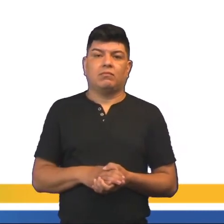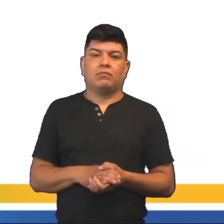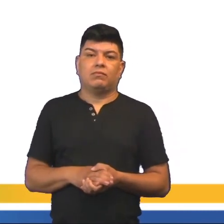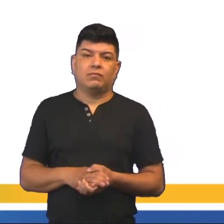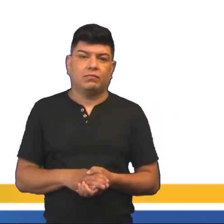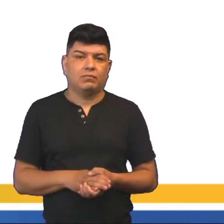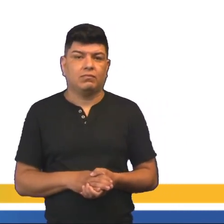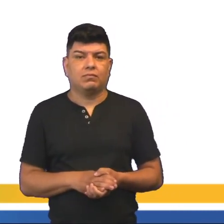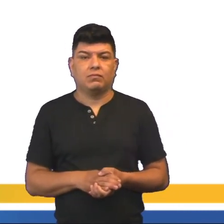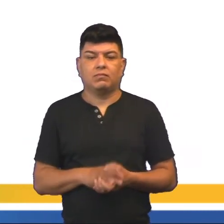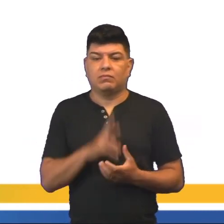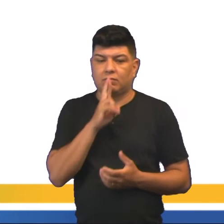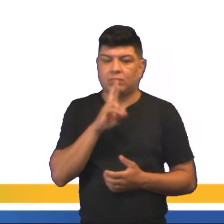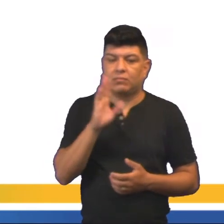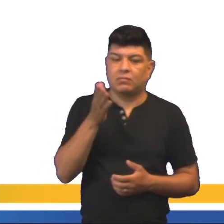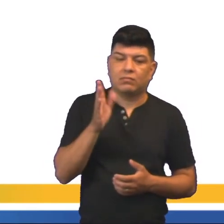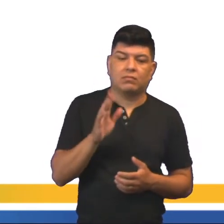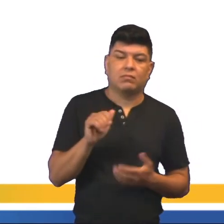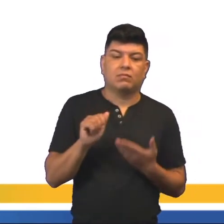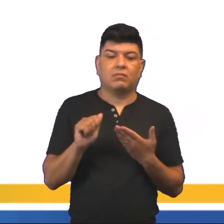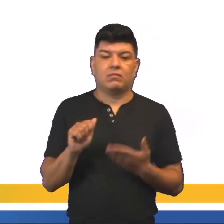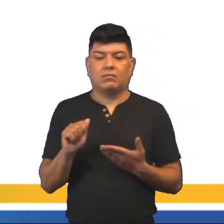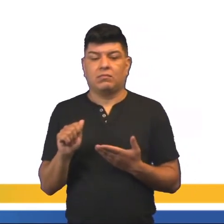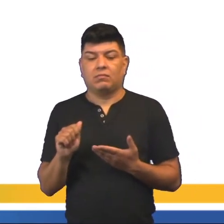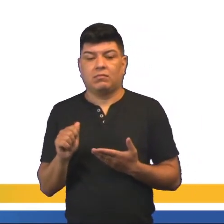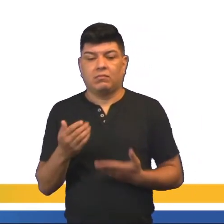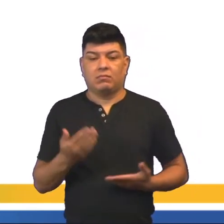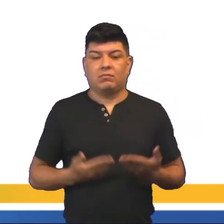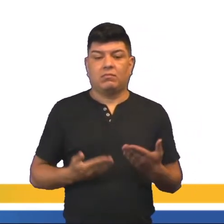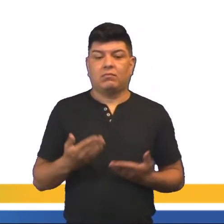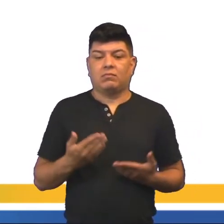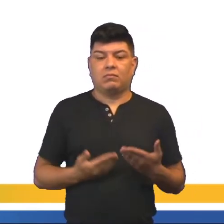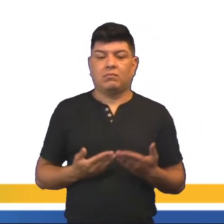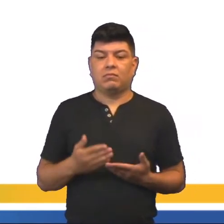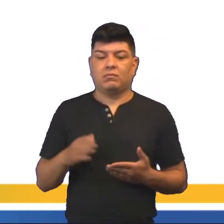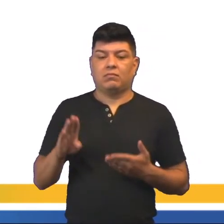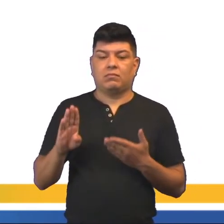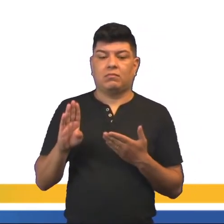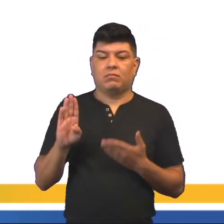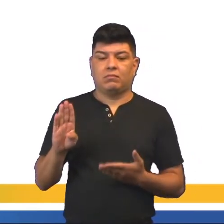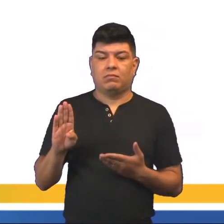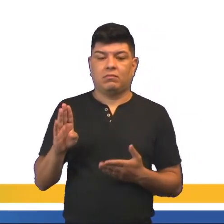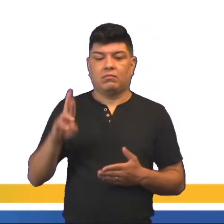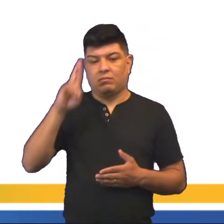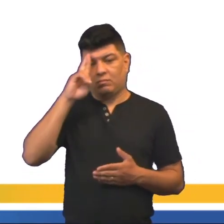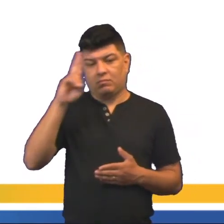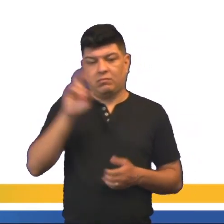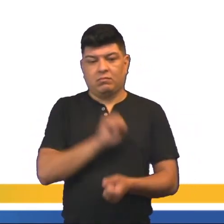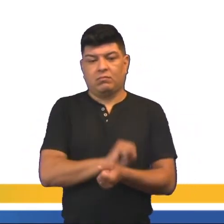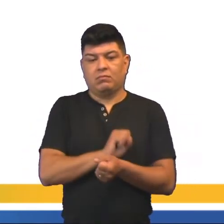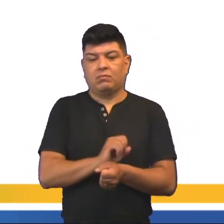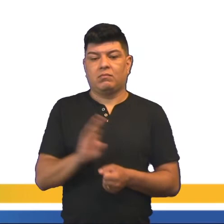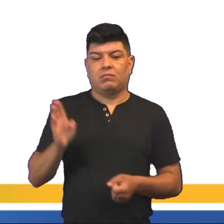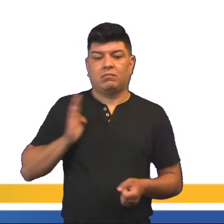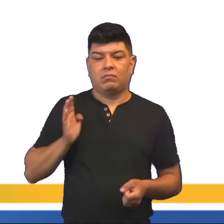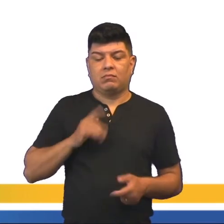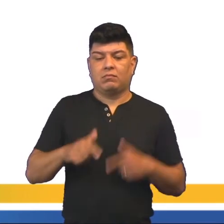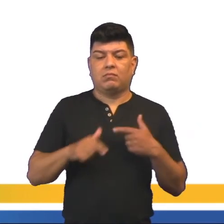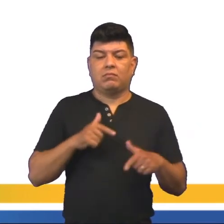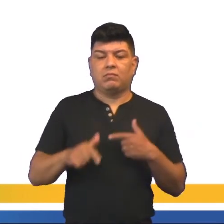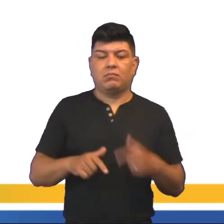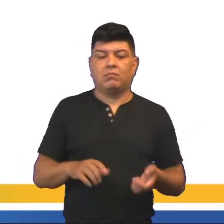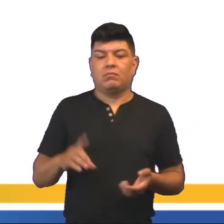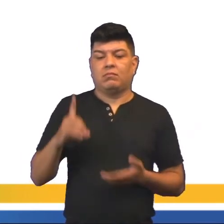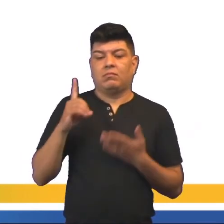A professora já até deu a resposta. Letra A, servos e suzeranos. Letra B, senhores e escravos. Letra C, burguesia e